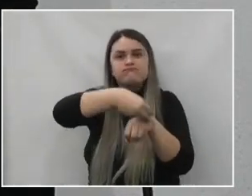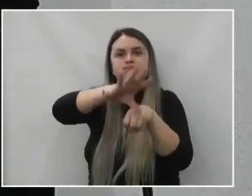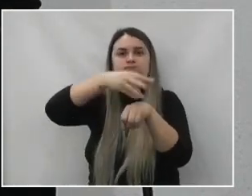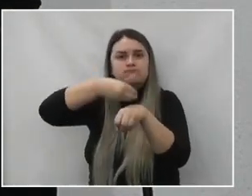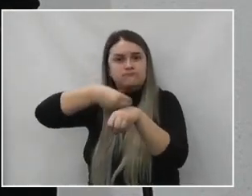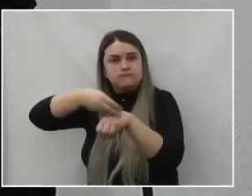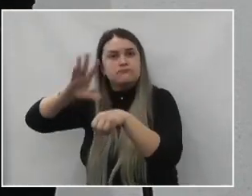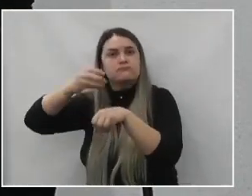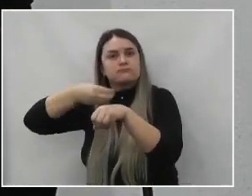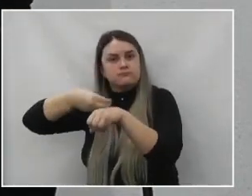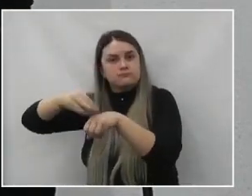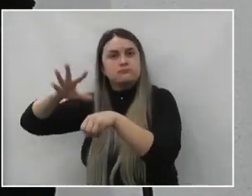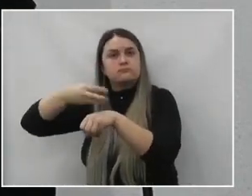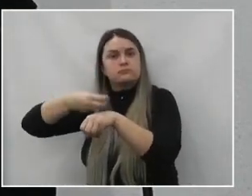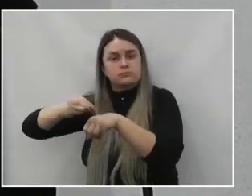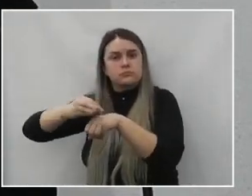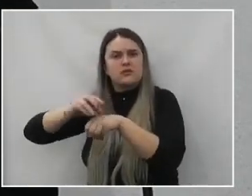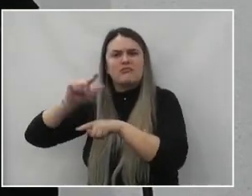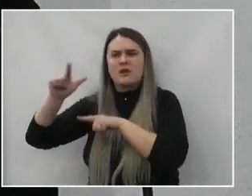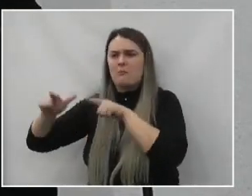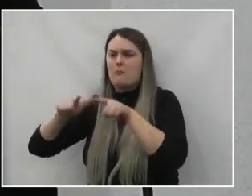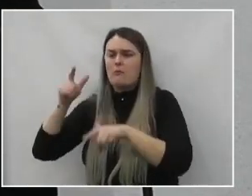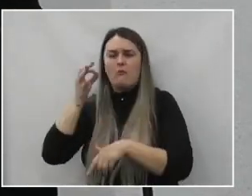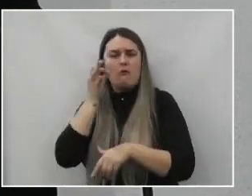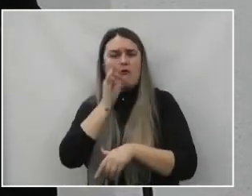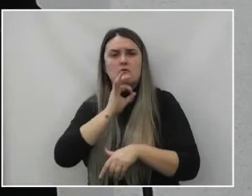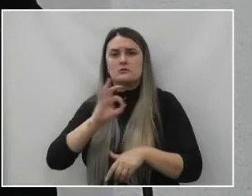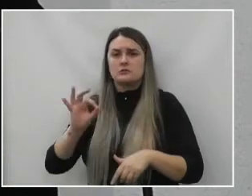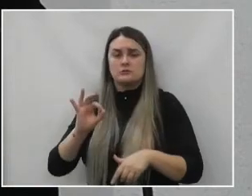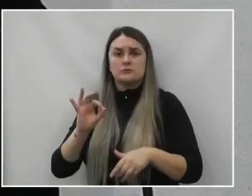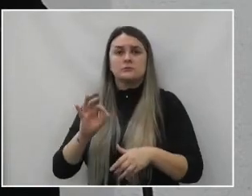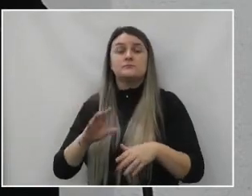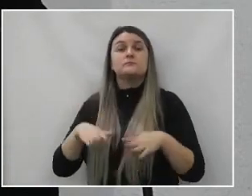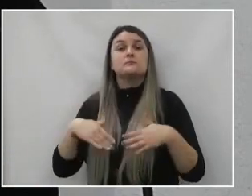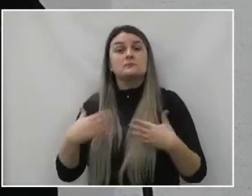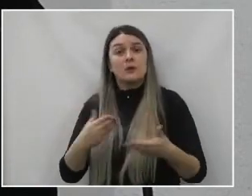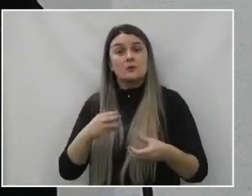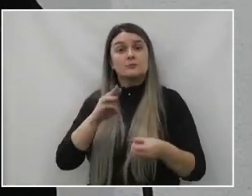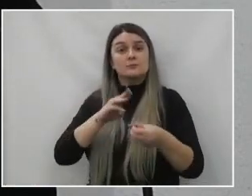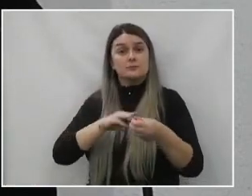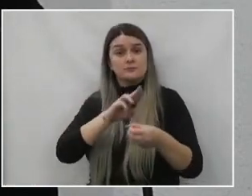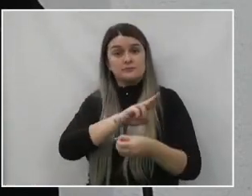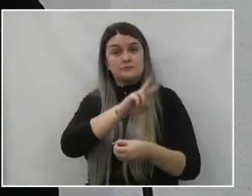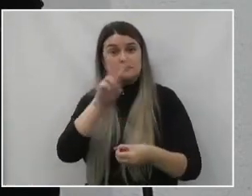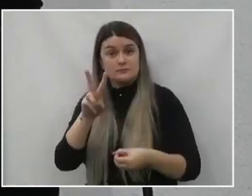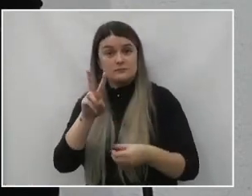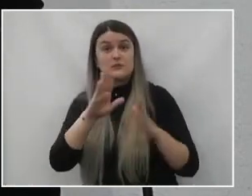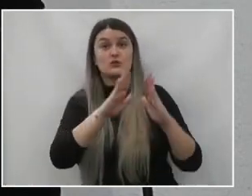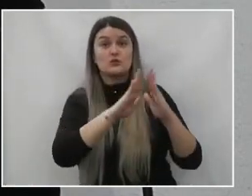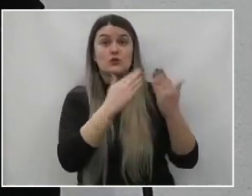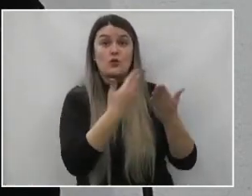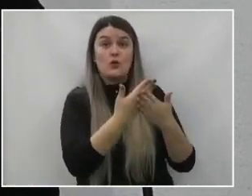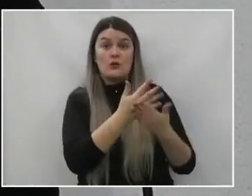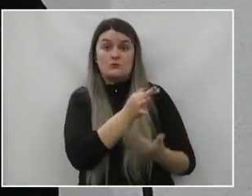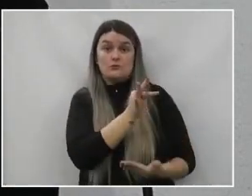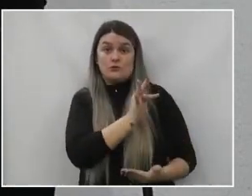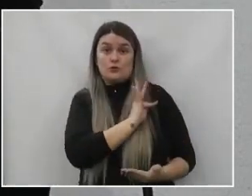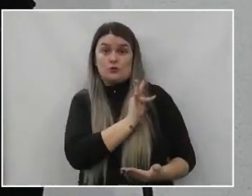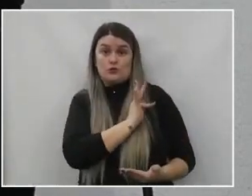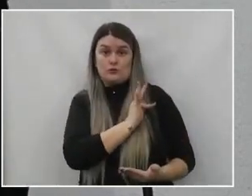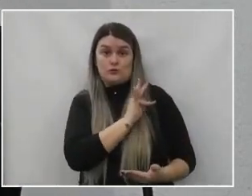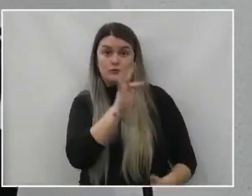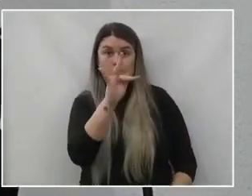publicidade neste trabalho. Portanto, União da Vitória, no Colégio Túlio de França, será o colégio